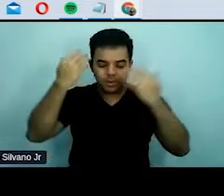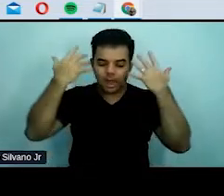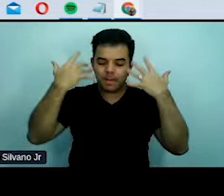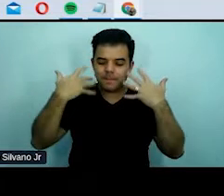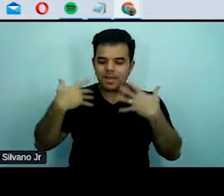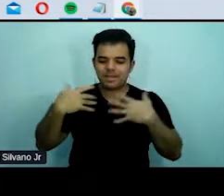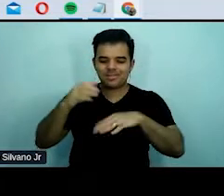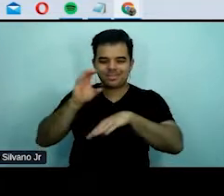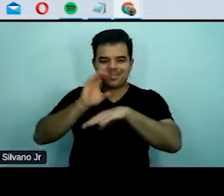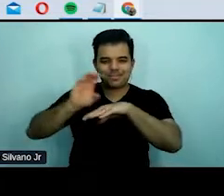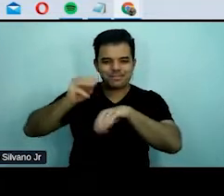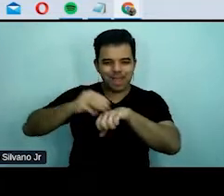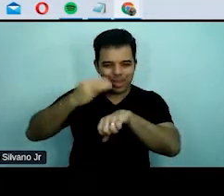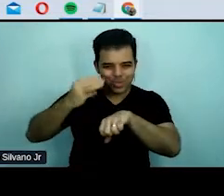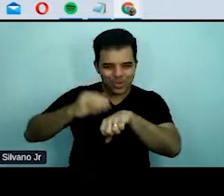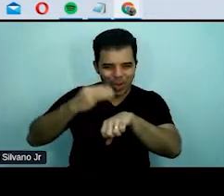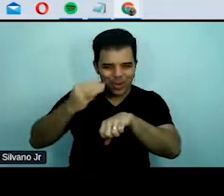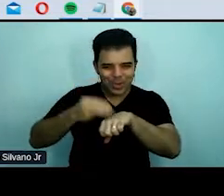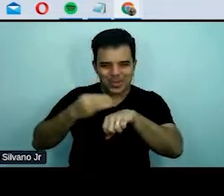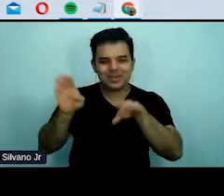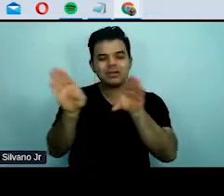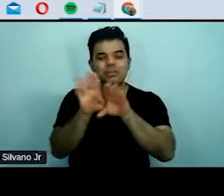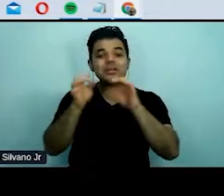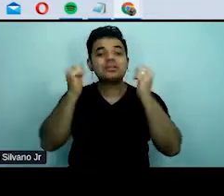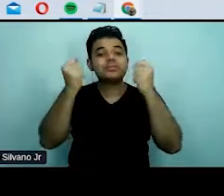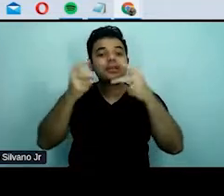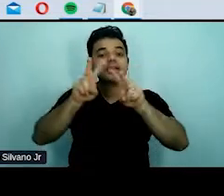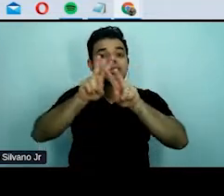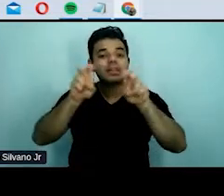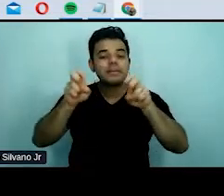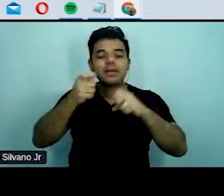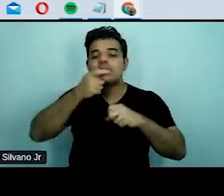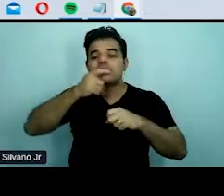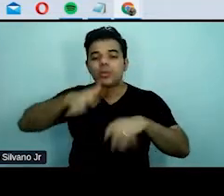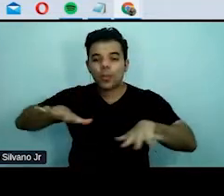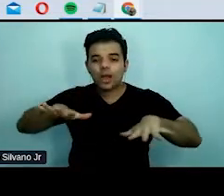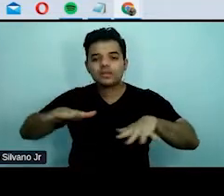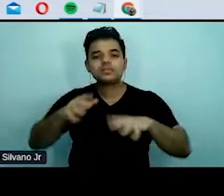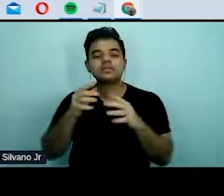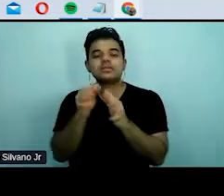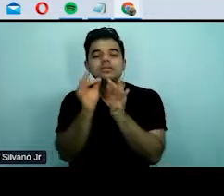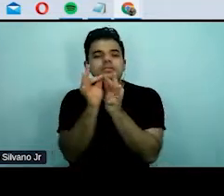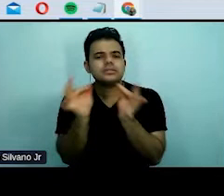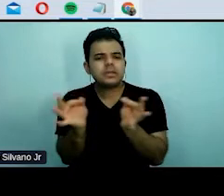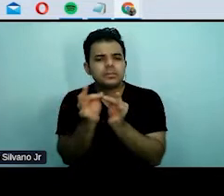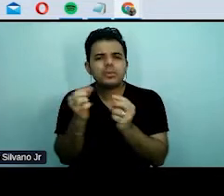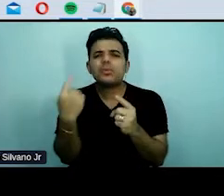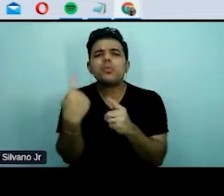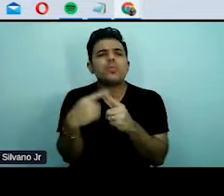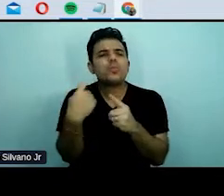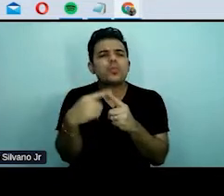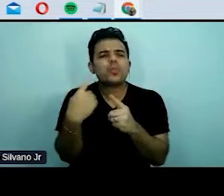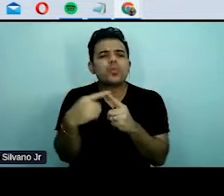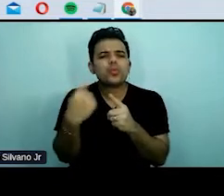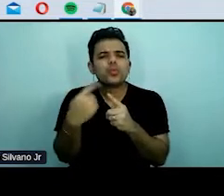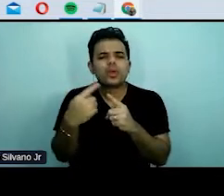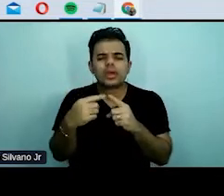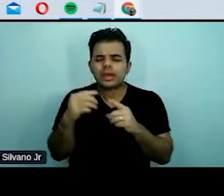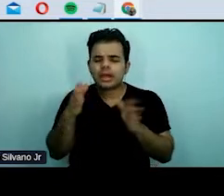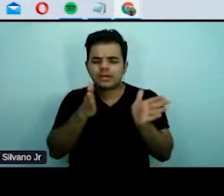e hoje eu vou falar sobre linguagem simples, porque escrever de forma acessível importa.